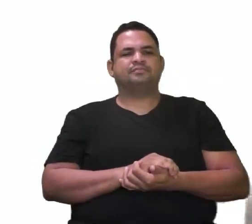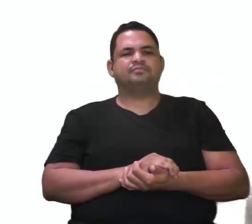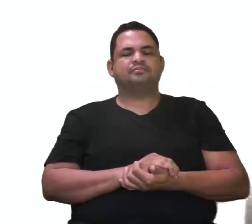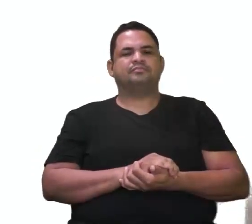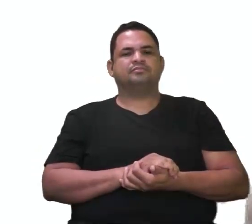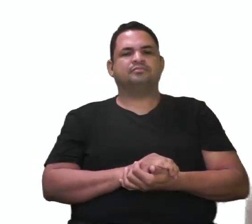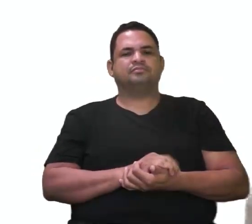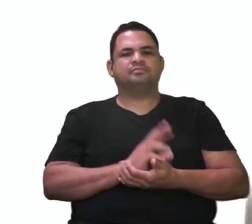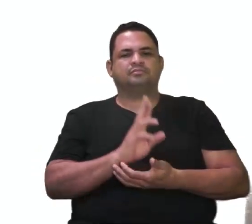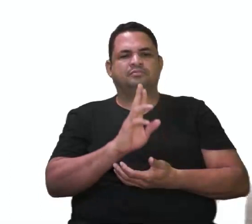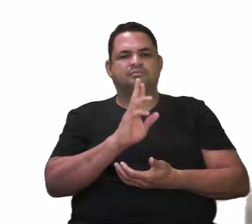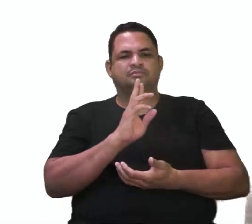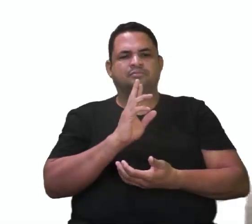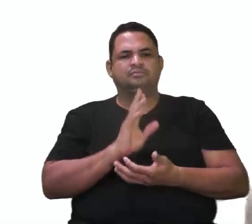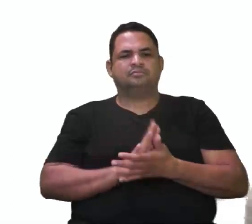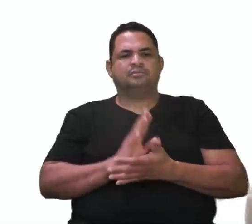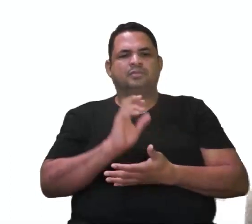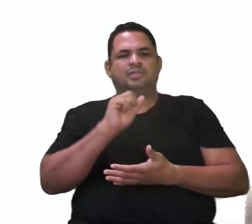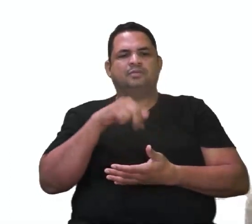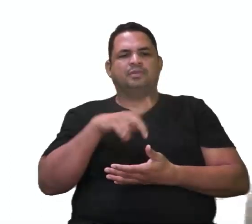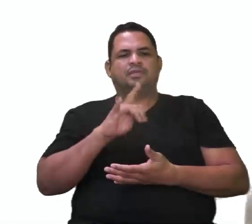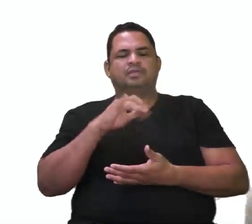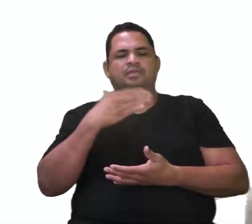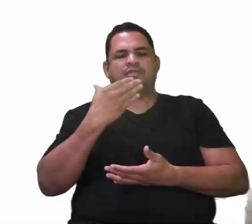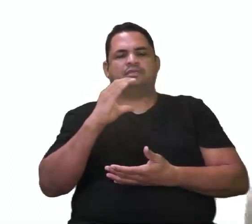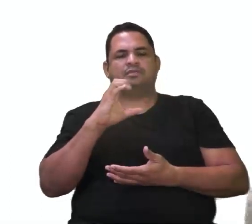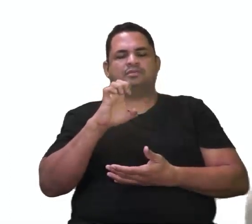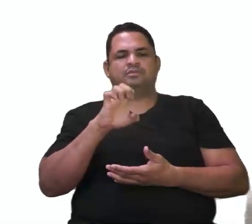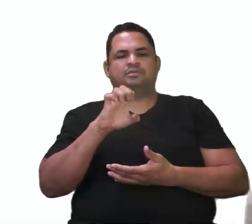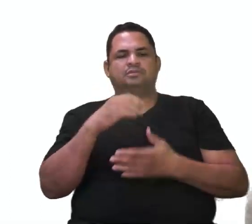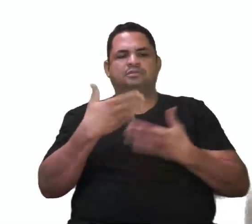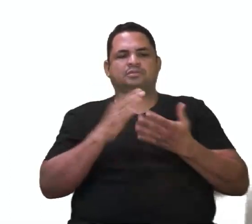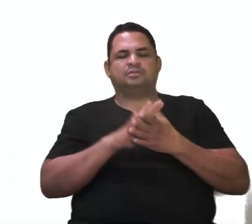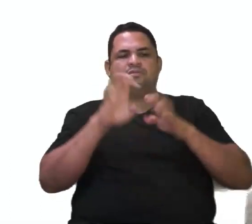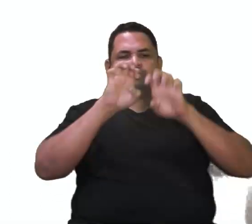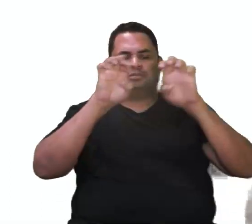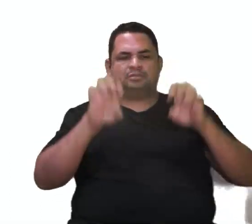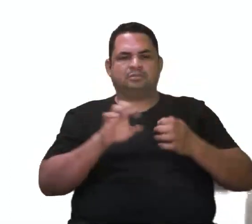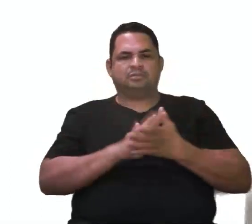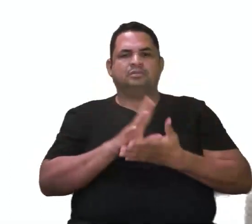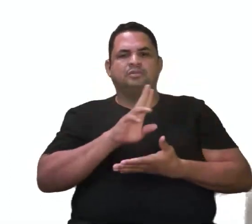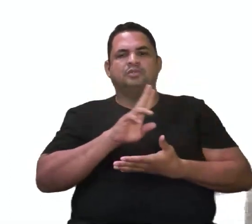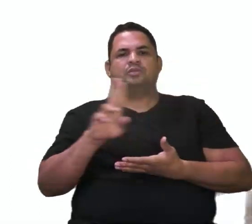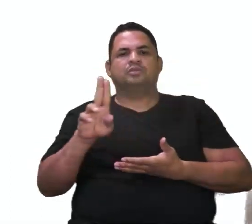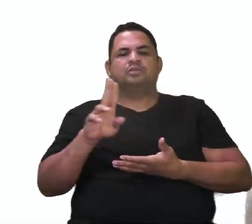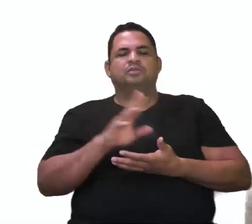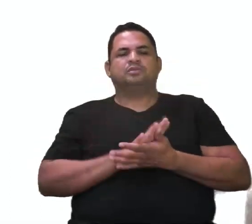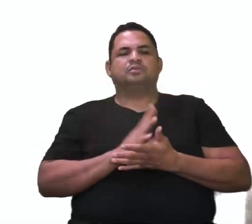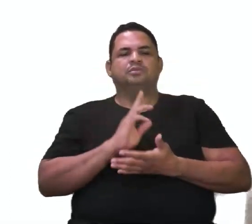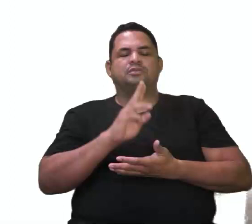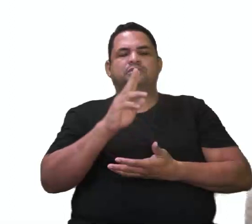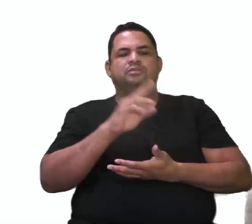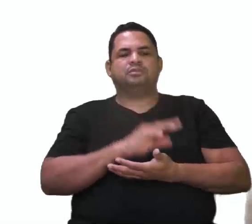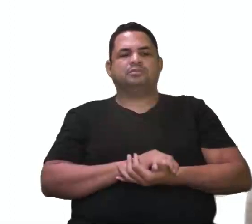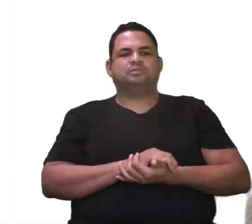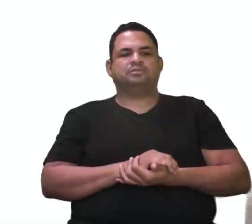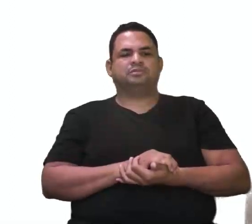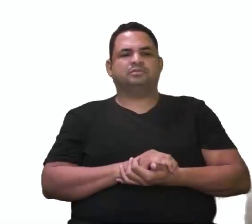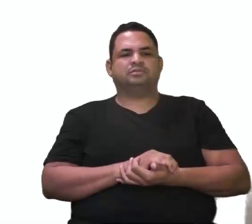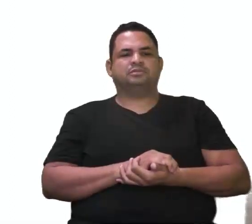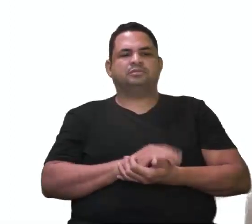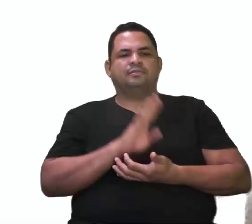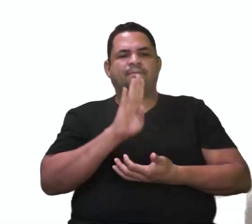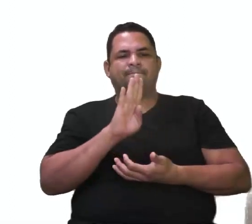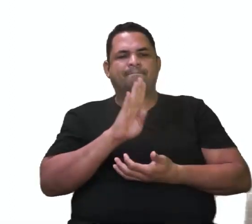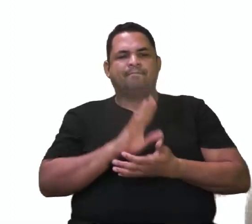posso responder como se fosse o apêndice? O apêndice é a estrutura, tá? Mas eu quero saber o nome desse processo. Aí você